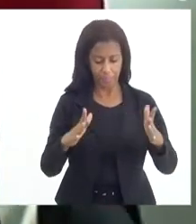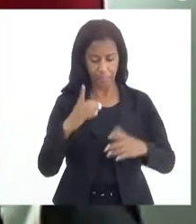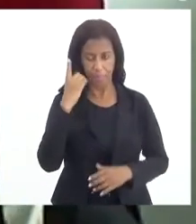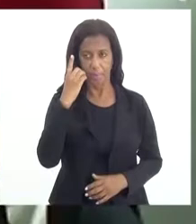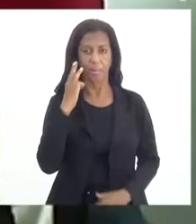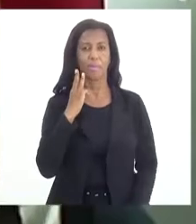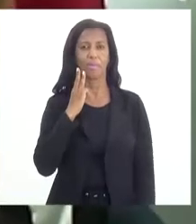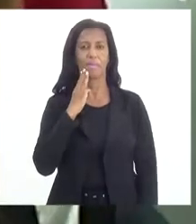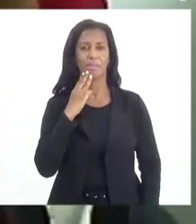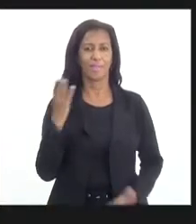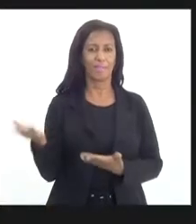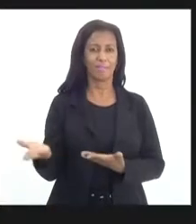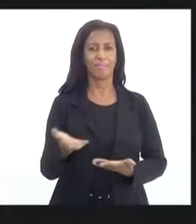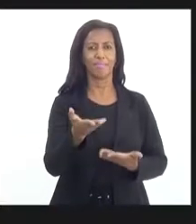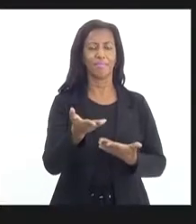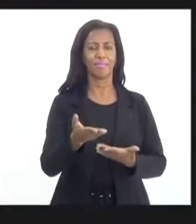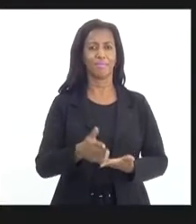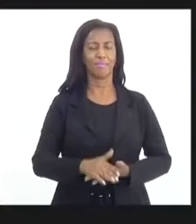deputado Valdeque Carneiro.